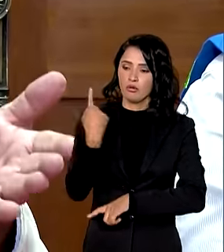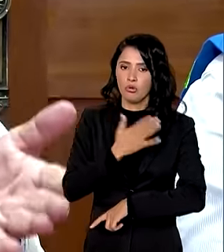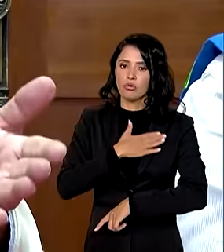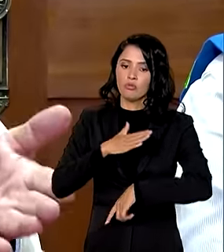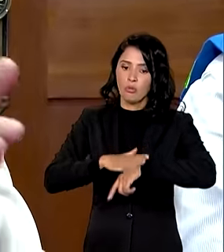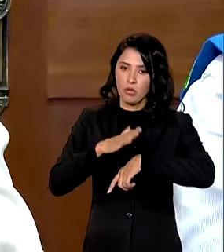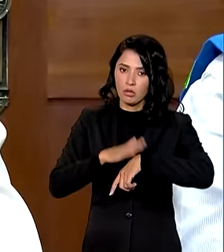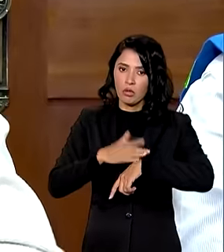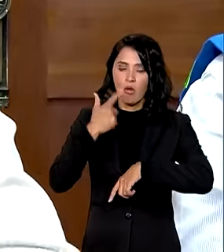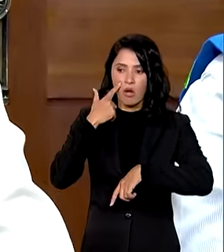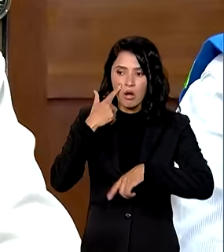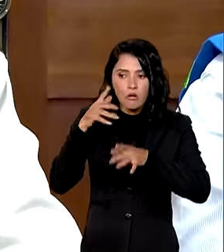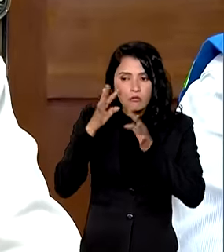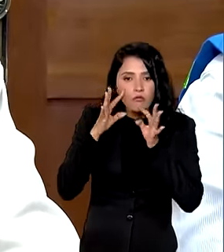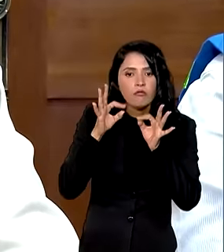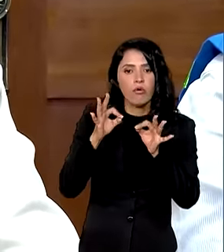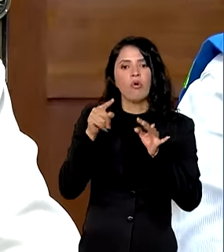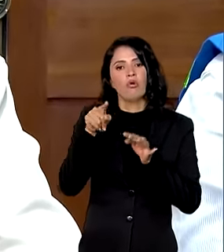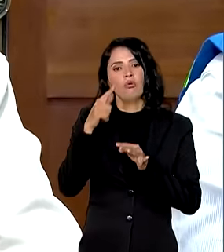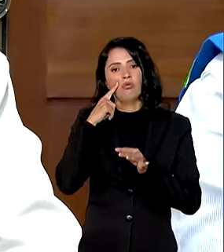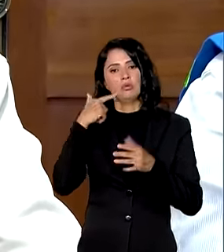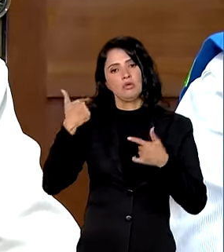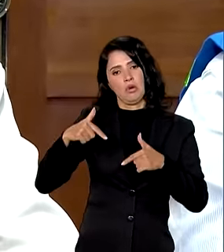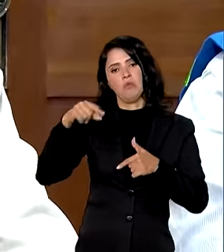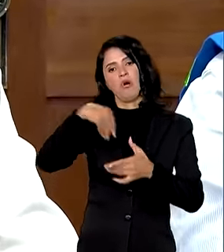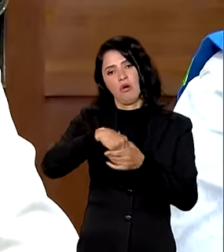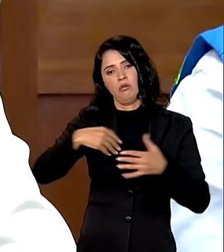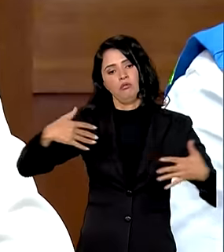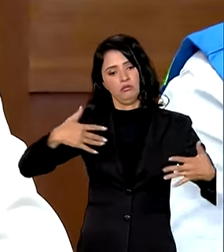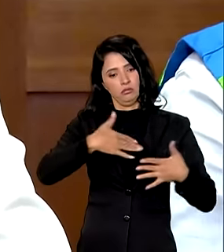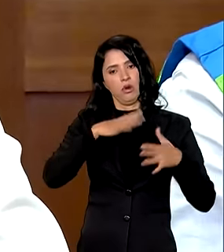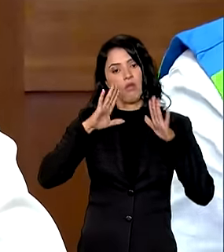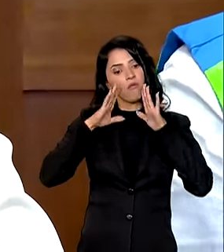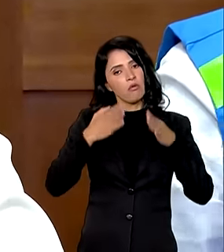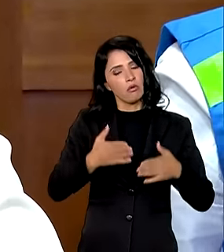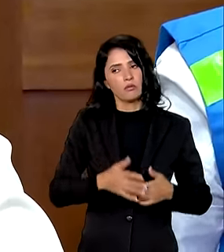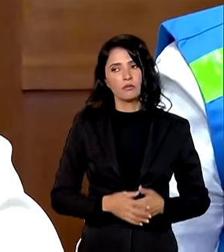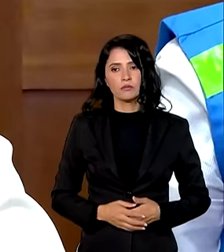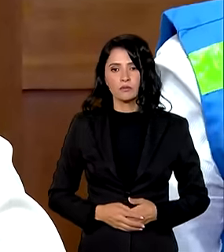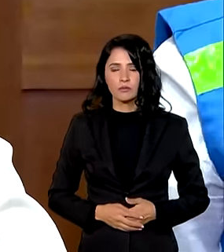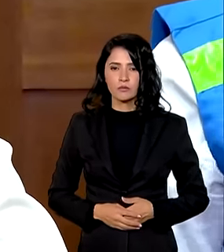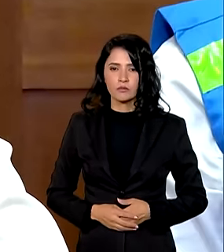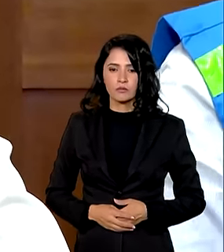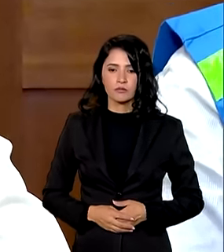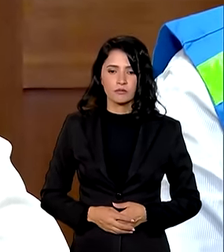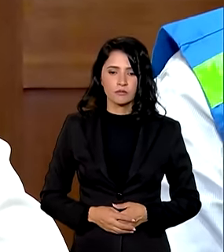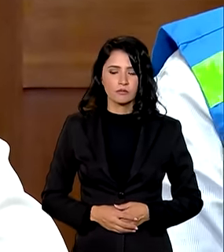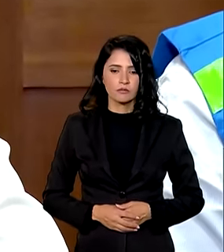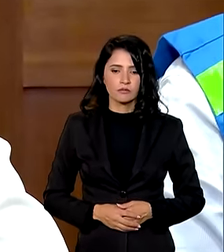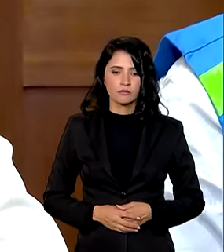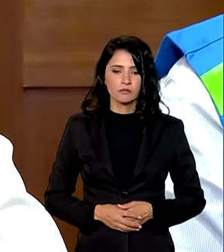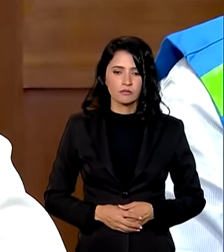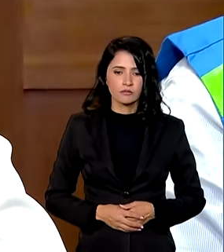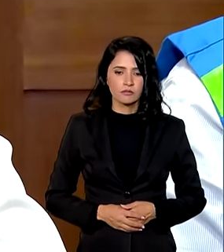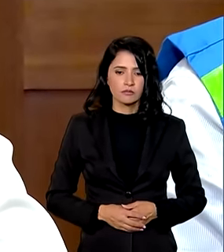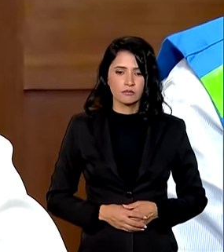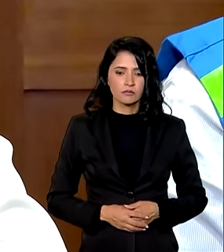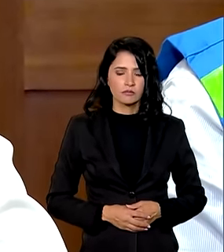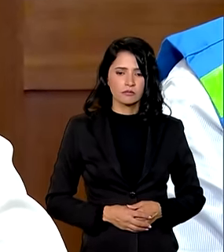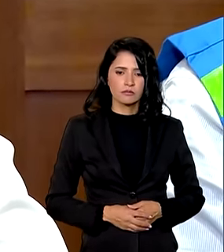foco principal do trabalho na região metropolitana o empresário